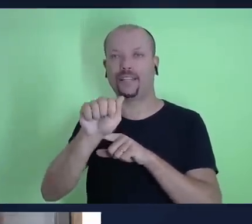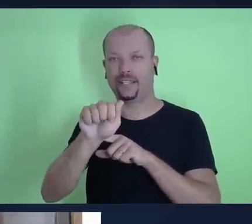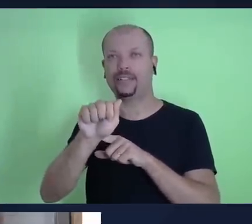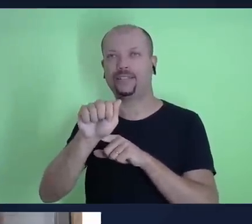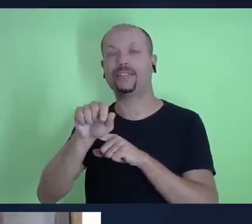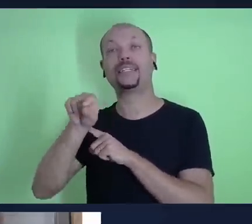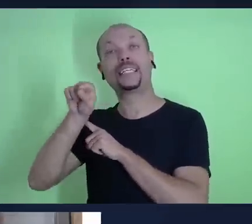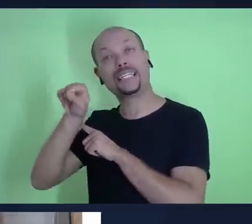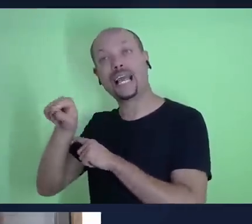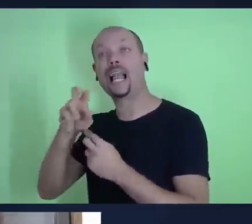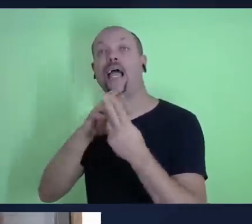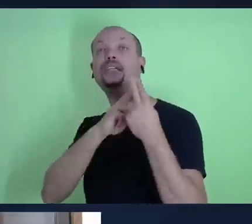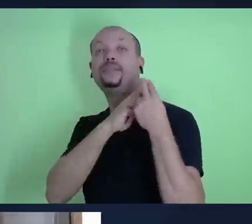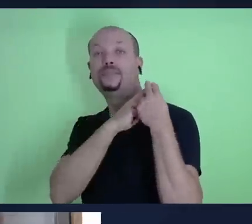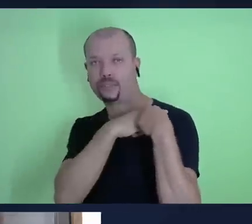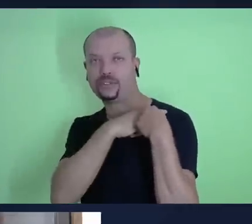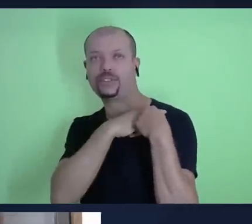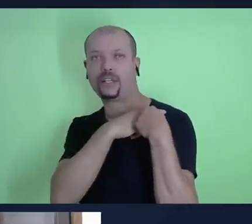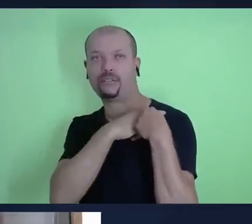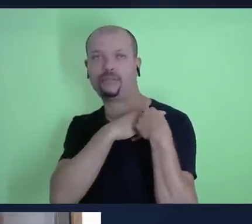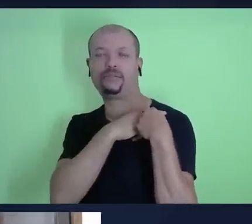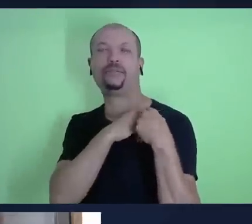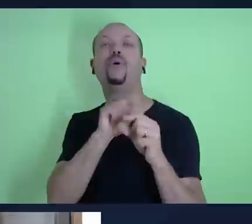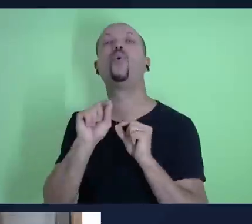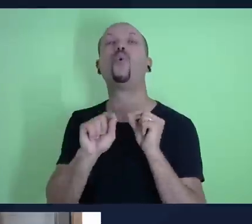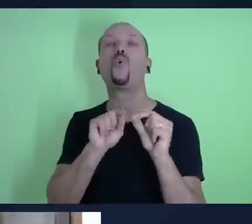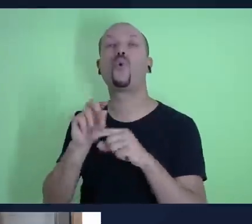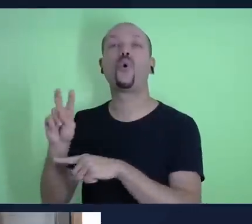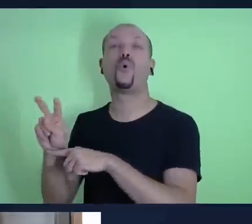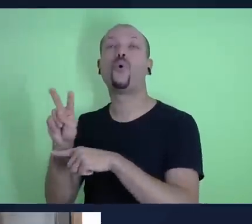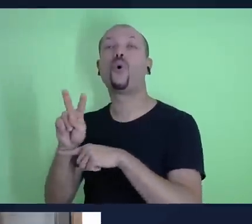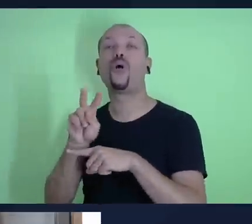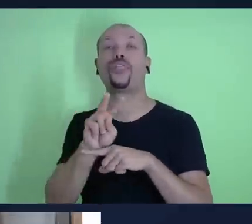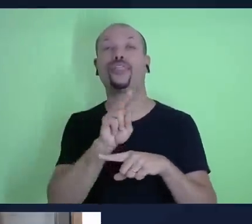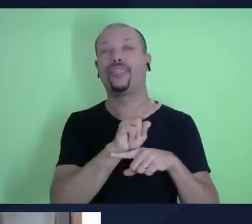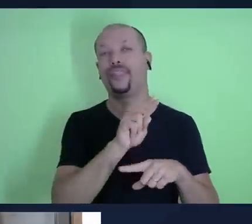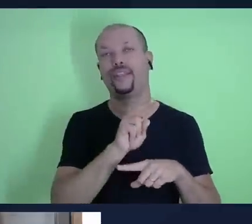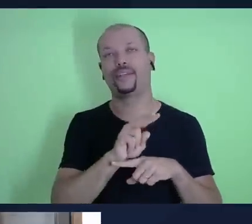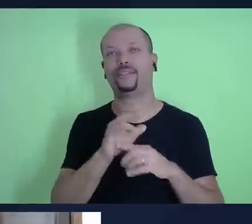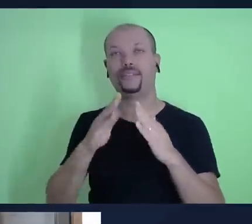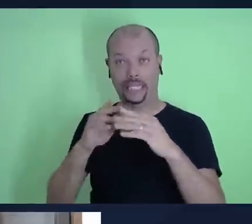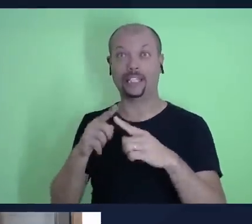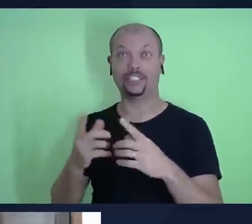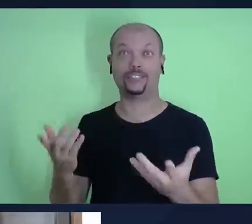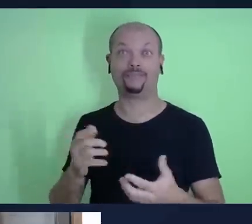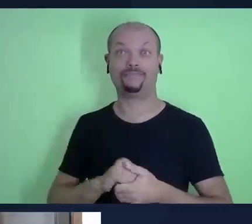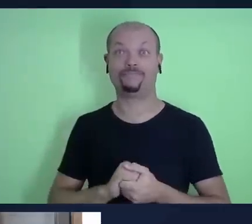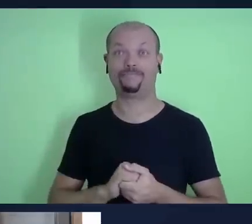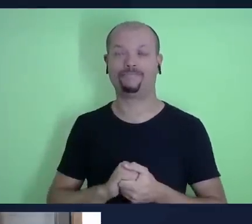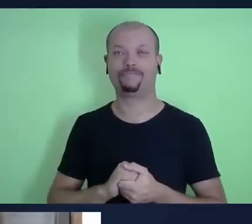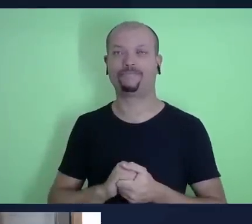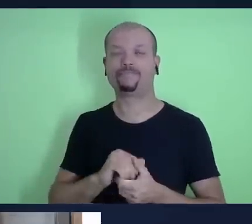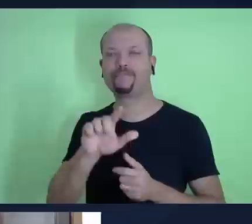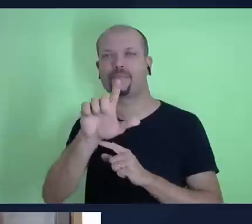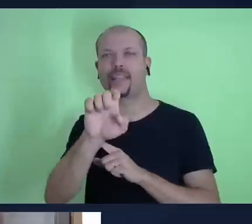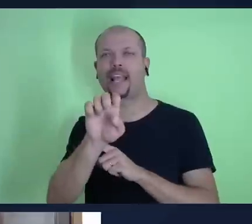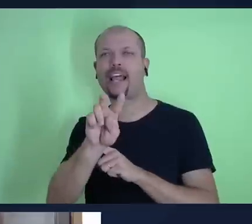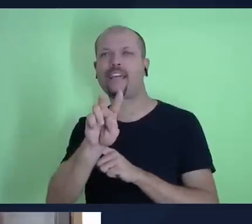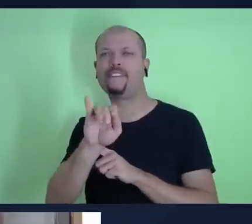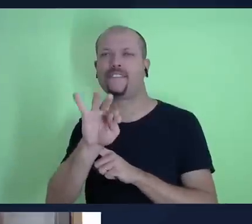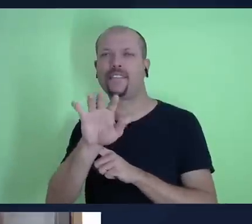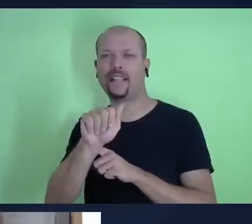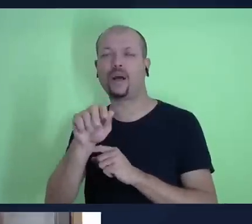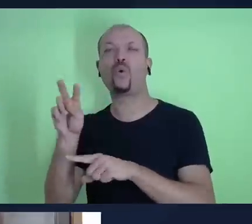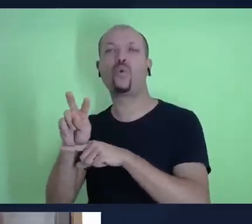recebeu a responsabilidade de Deus para cuidar do templo, certo? Os levitas cuidavam do templo.